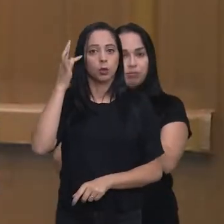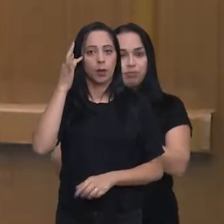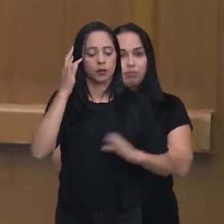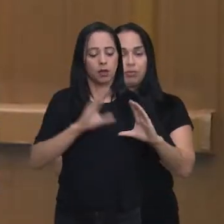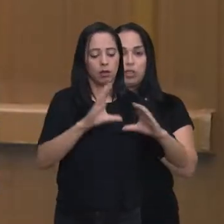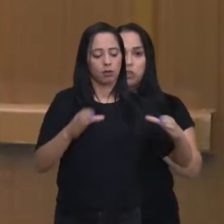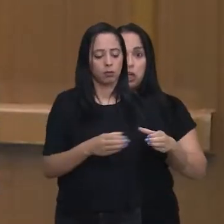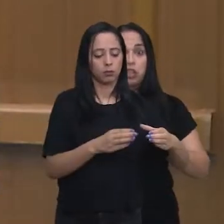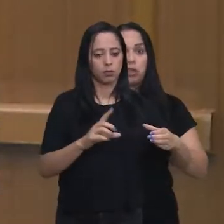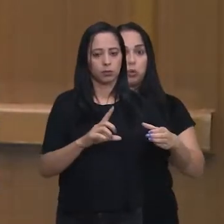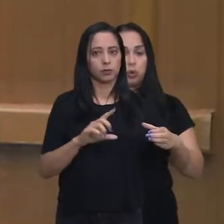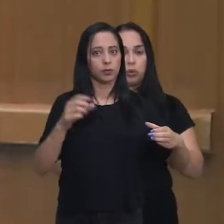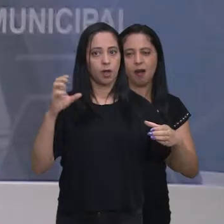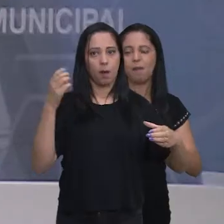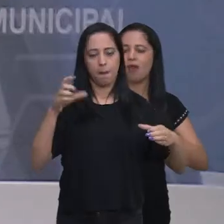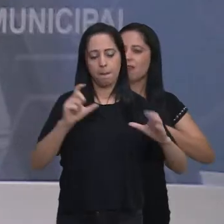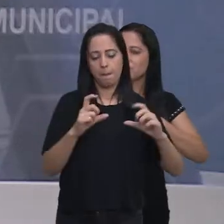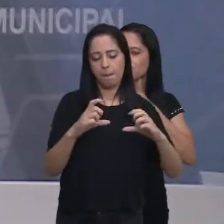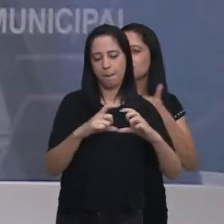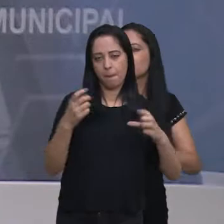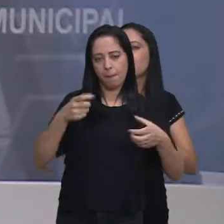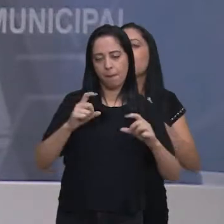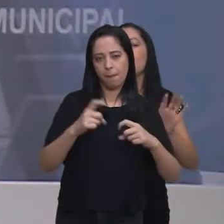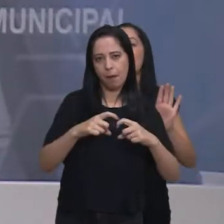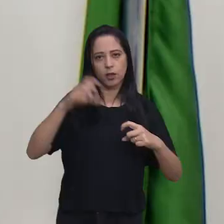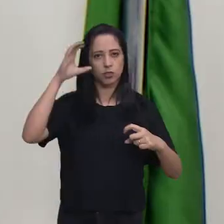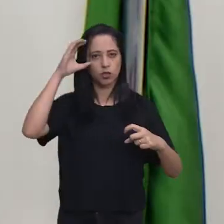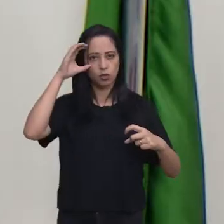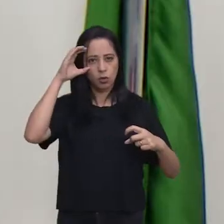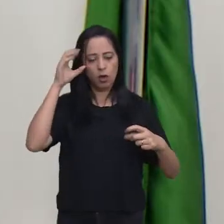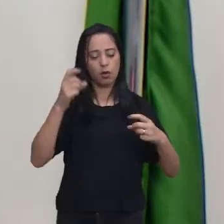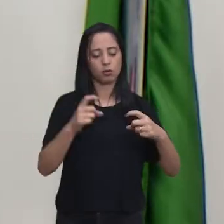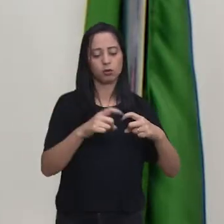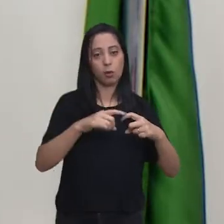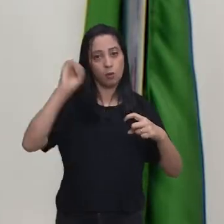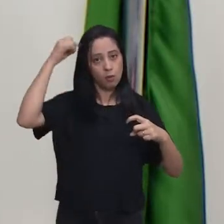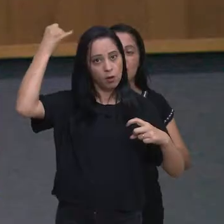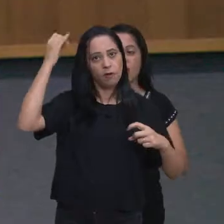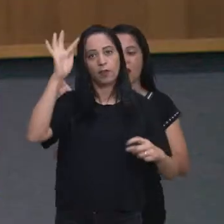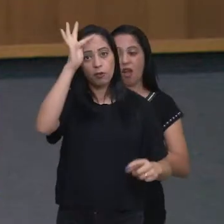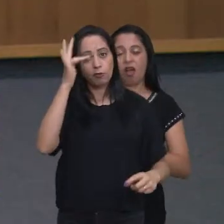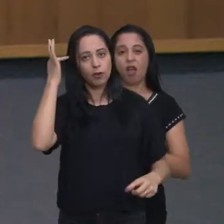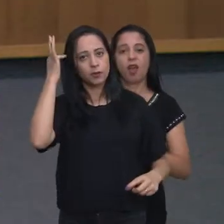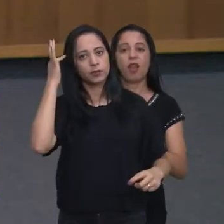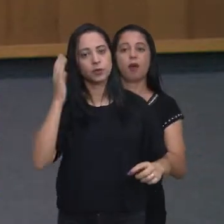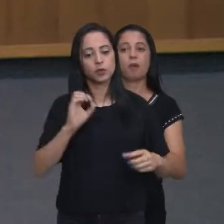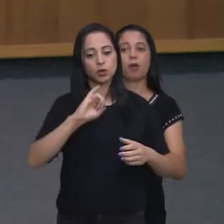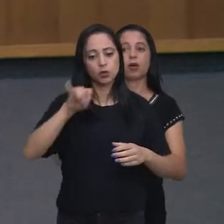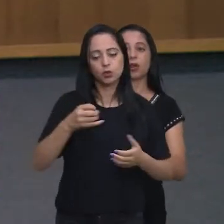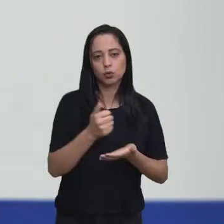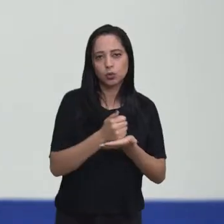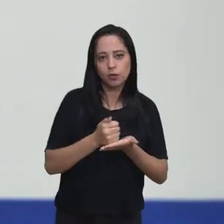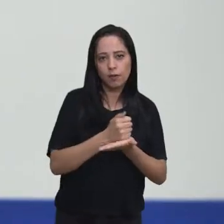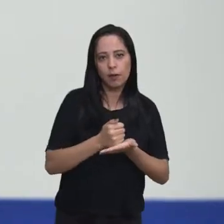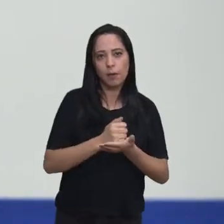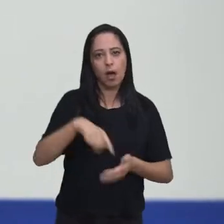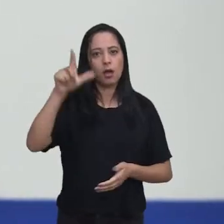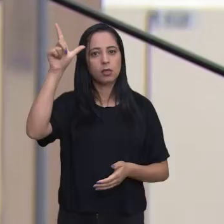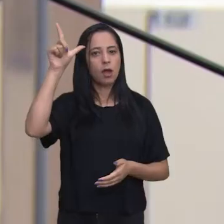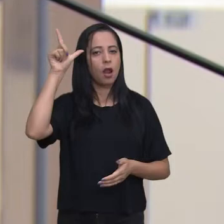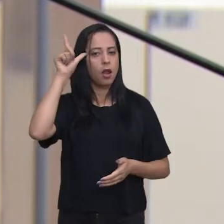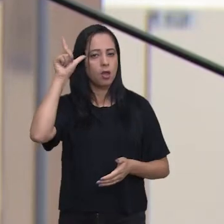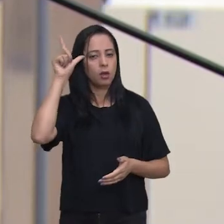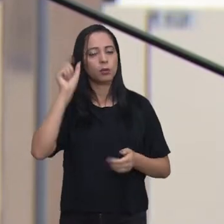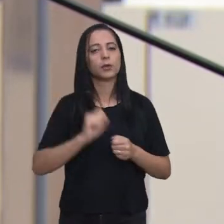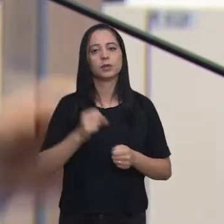frente os vereadores Dr. Elton, Dr. José Cláudio, Fernando Petite, Júnior da Farmácia, Lino Bispo,